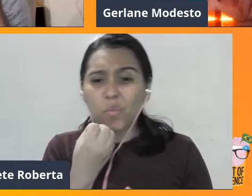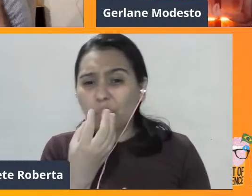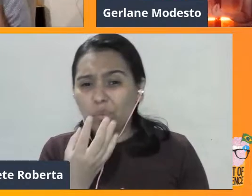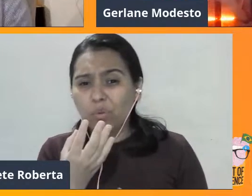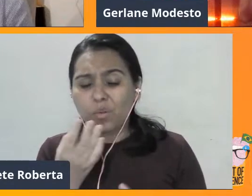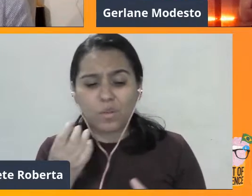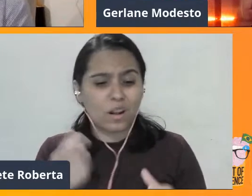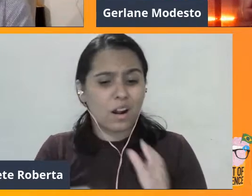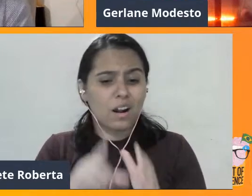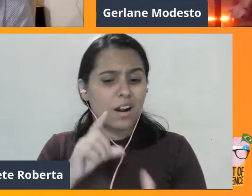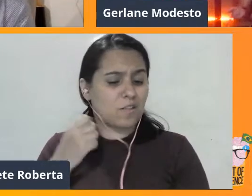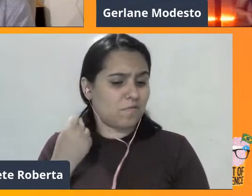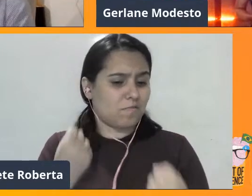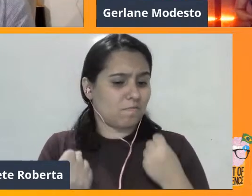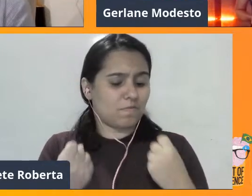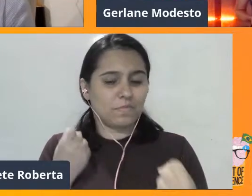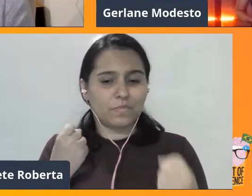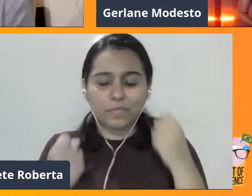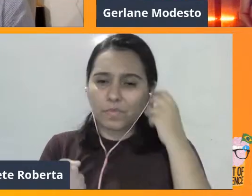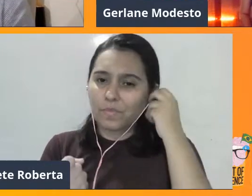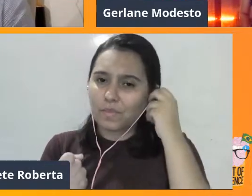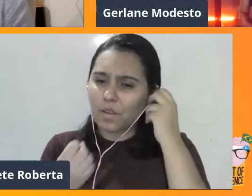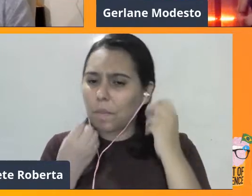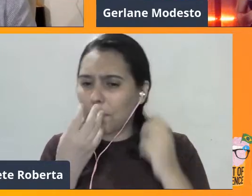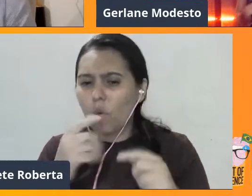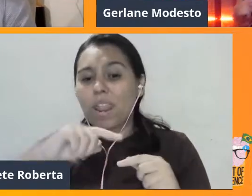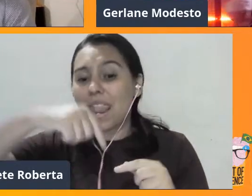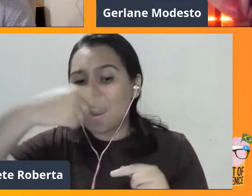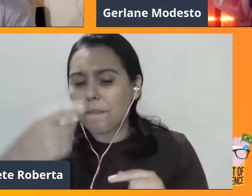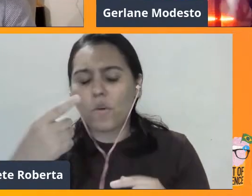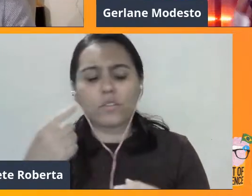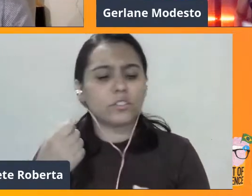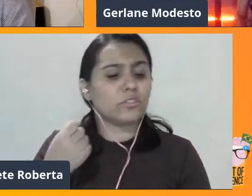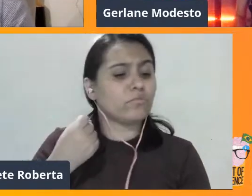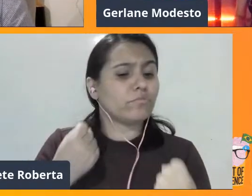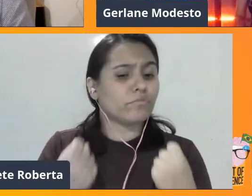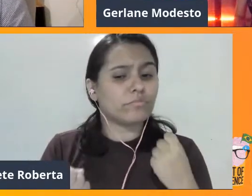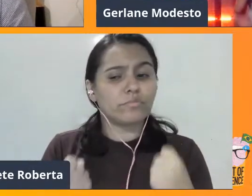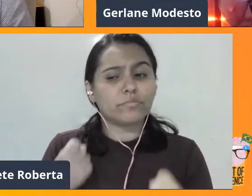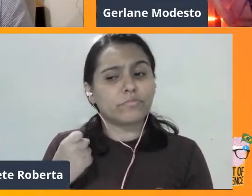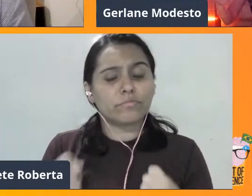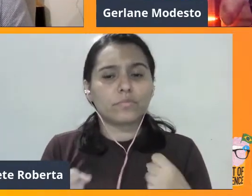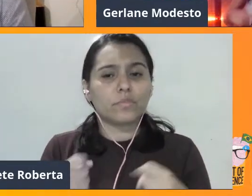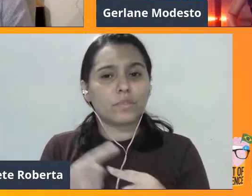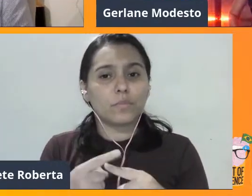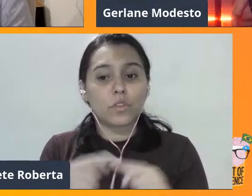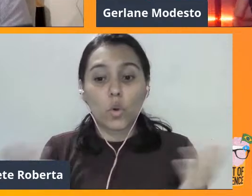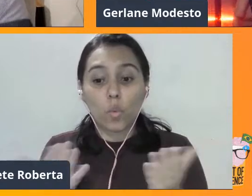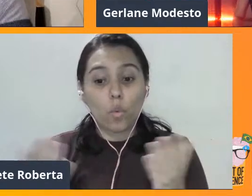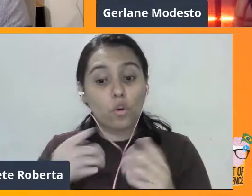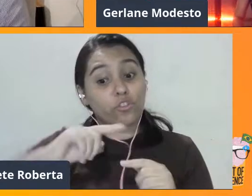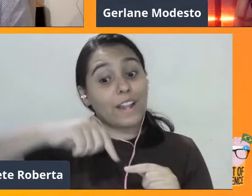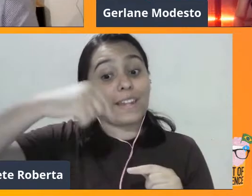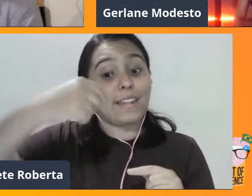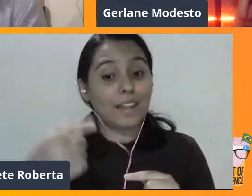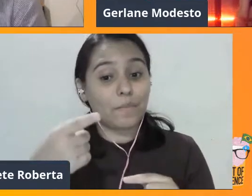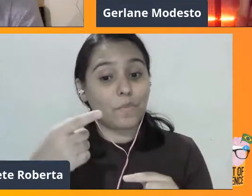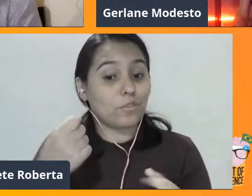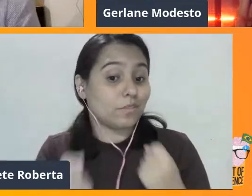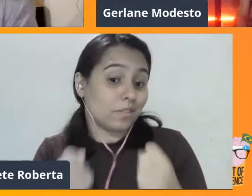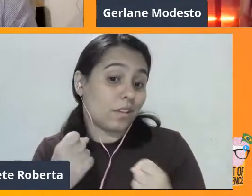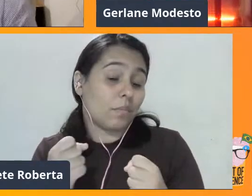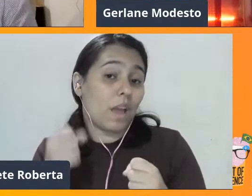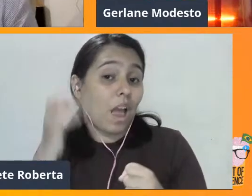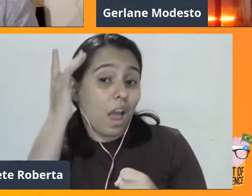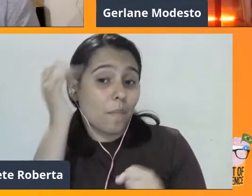Se ela poderia ser um bom pós-treino. Porque hoje para mim vai ser pós, mas amanhã pode ser um pré. Então,